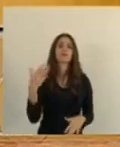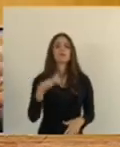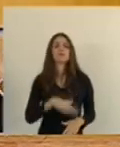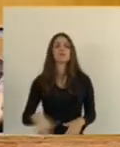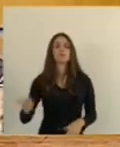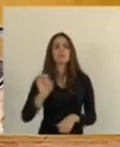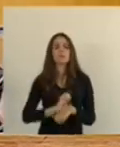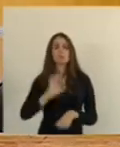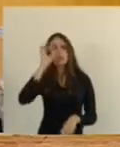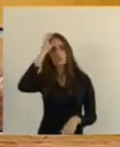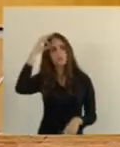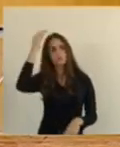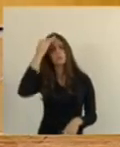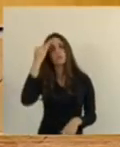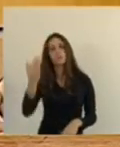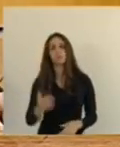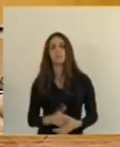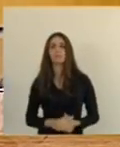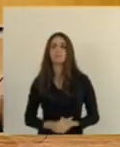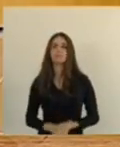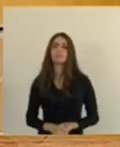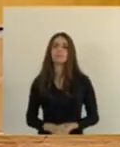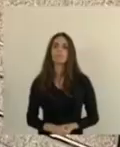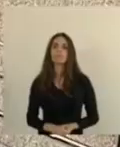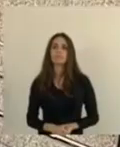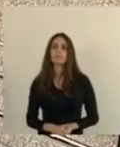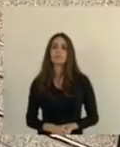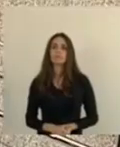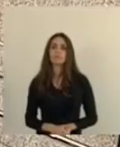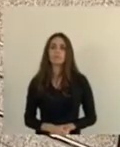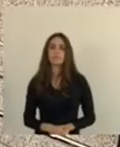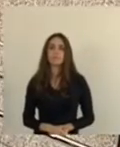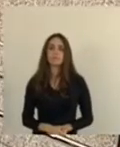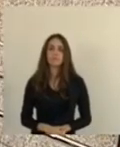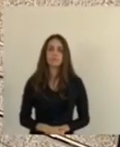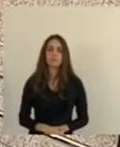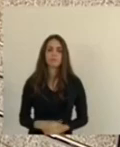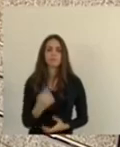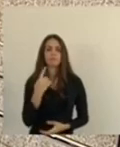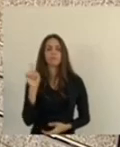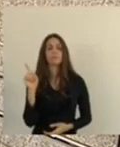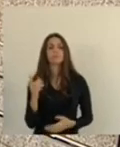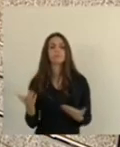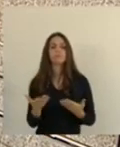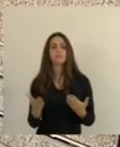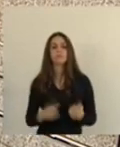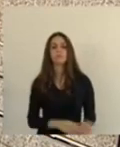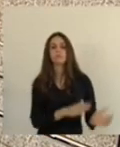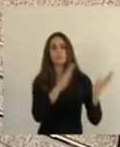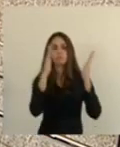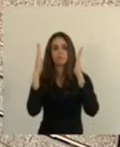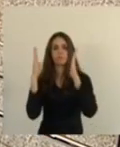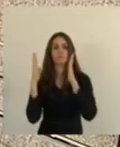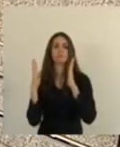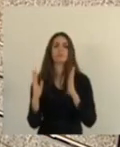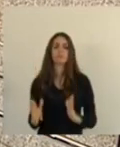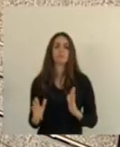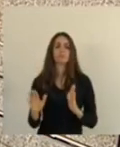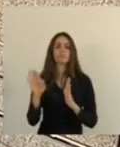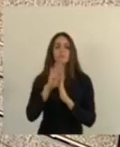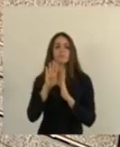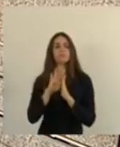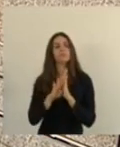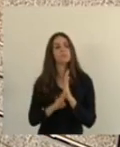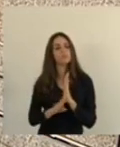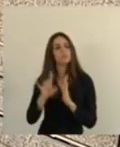âmbito do Estado do Espírito Santo. Muito obrigado, Sr. Presidente. Obrigado, deputado Freitas, último inscrito. Nesse momento, passamos à fase